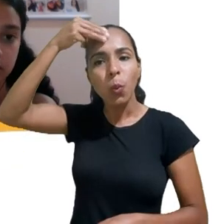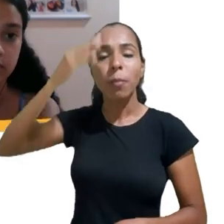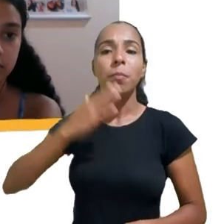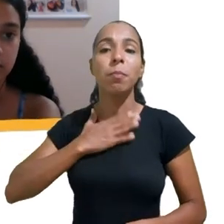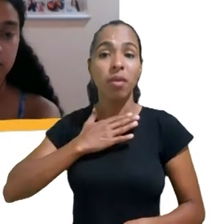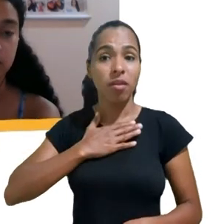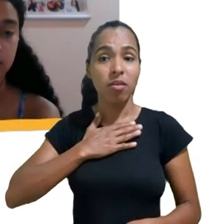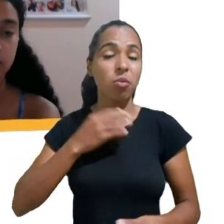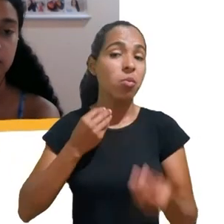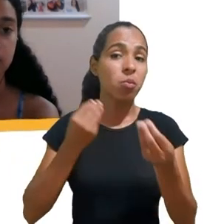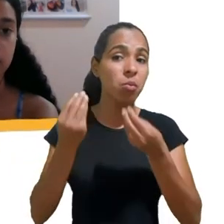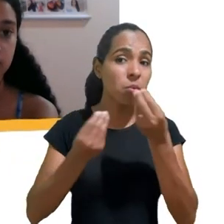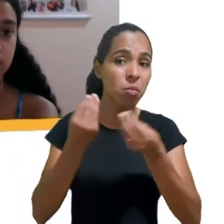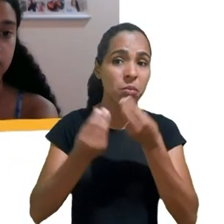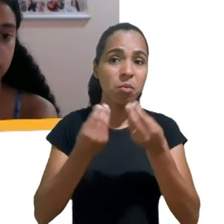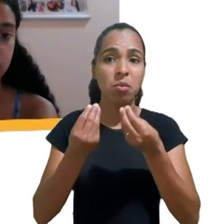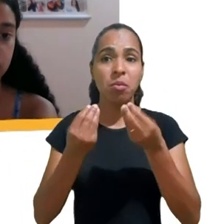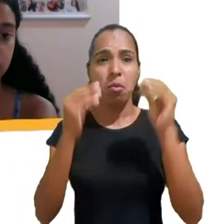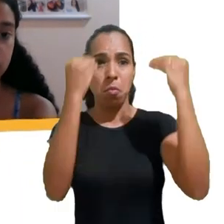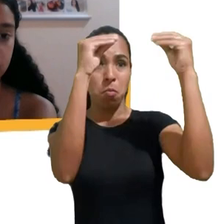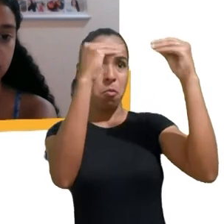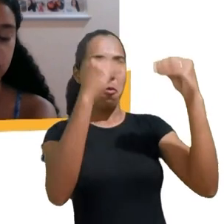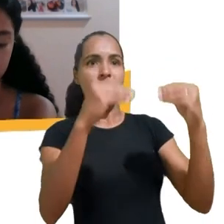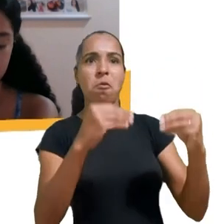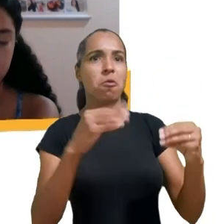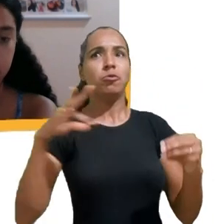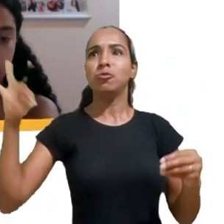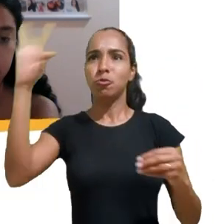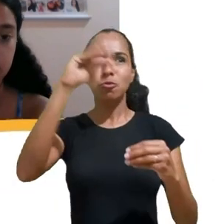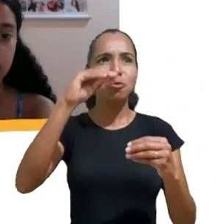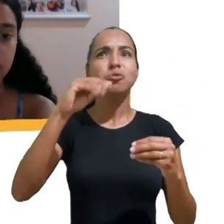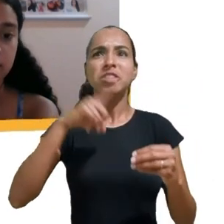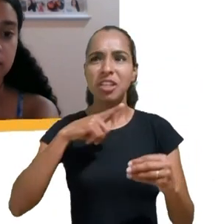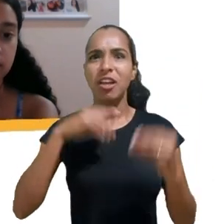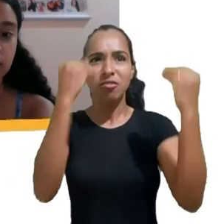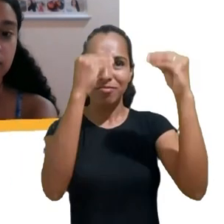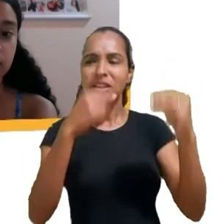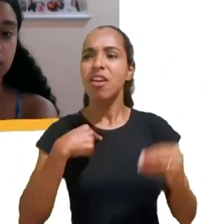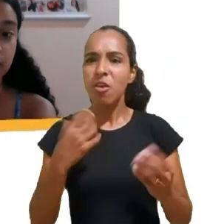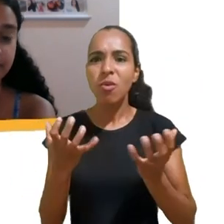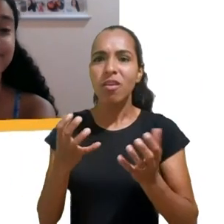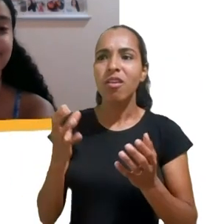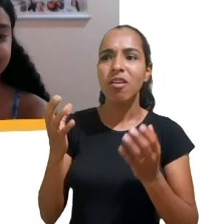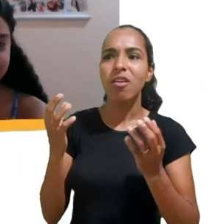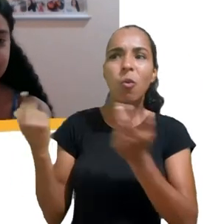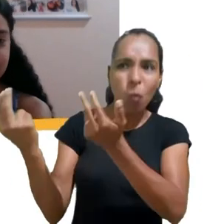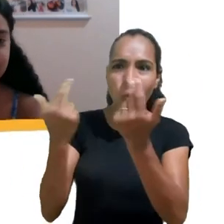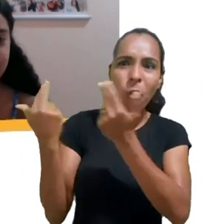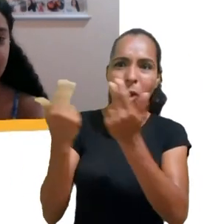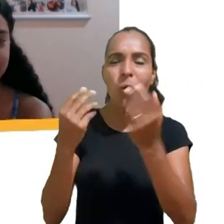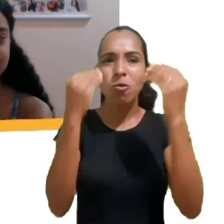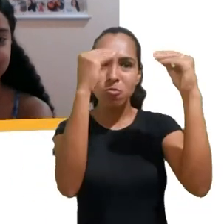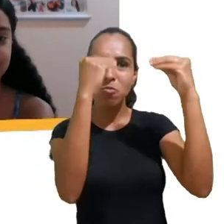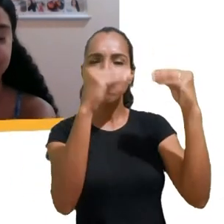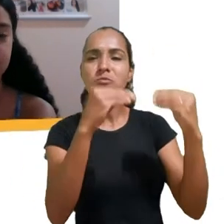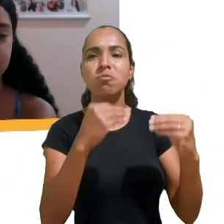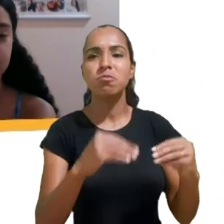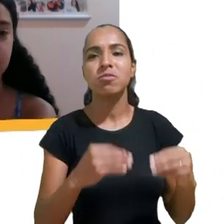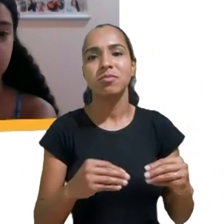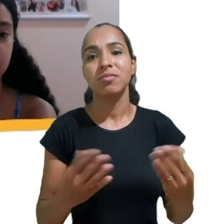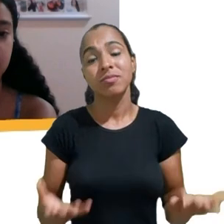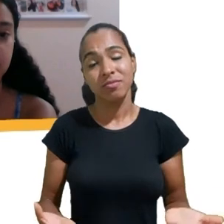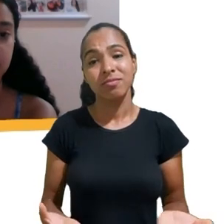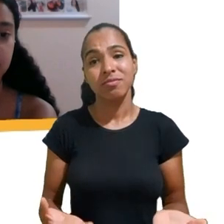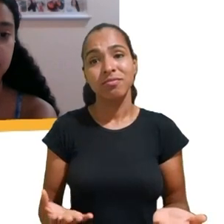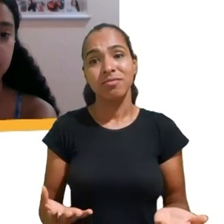na rede, porque virou moda compartilhar na rede e aí você quer ganhar mais coisas para poder compartilhar mais coisas. Exatamente, mesmo sem ter o canal,